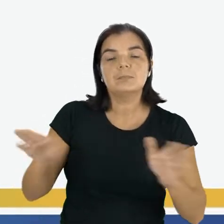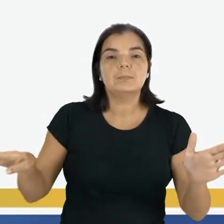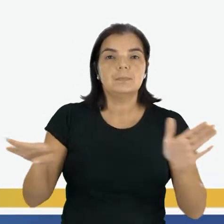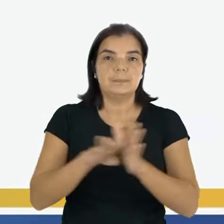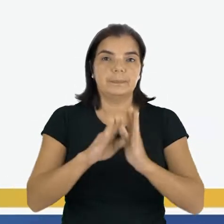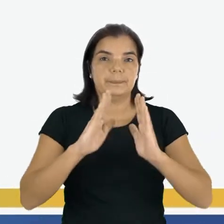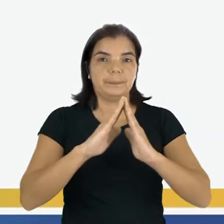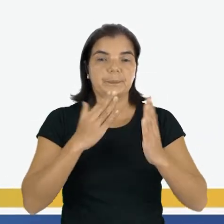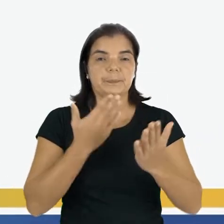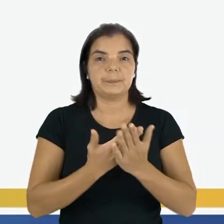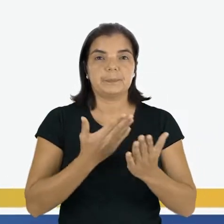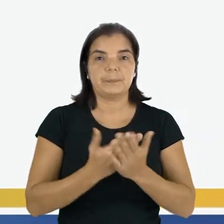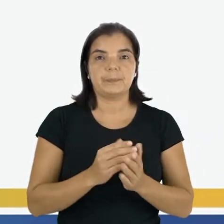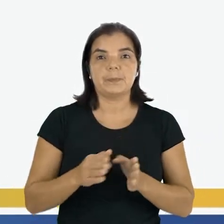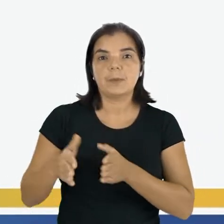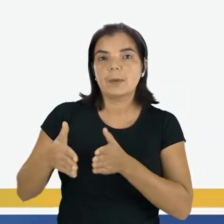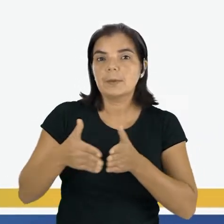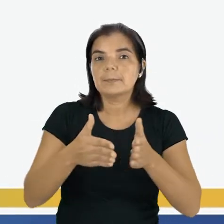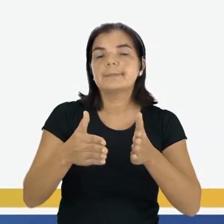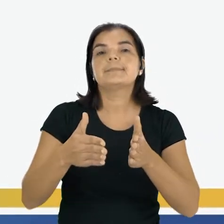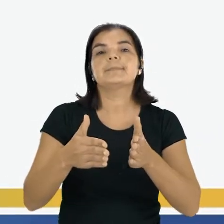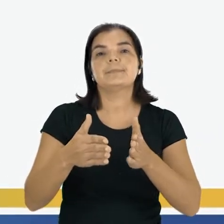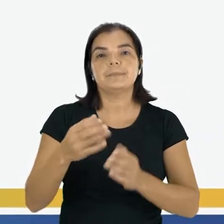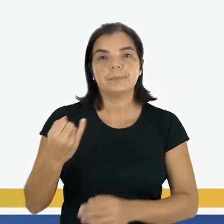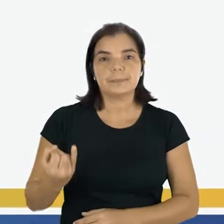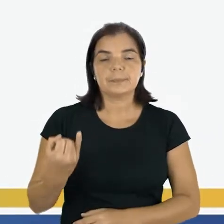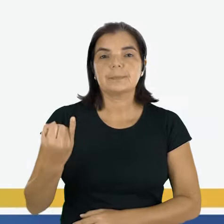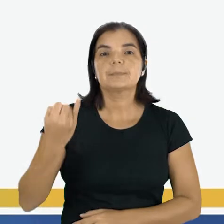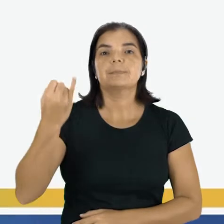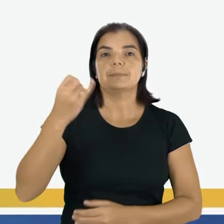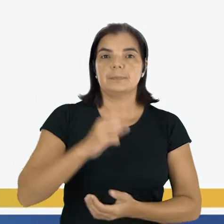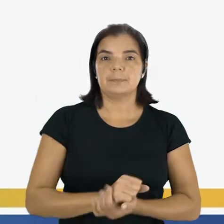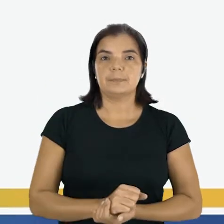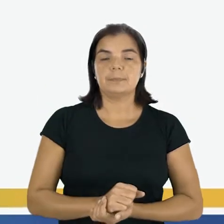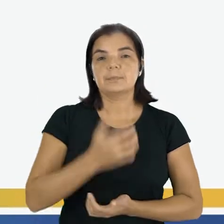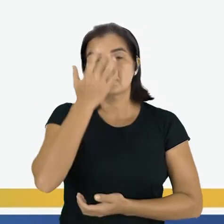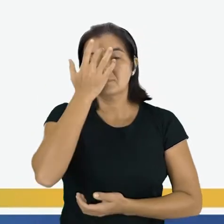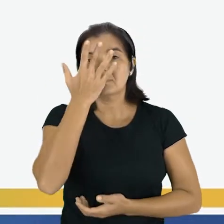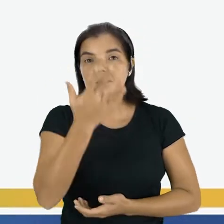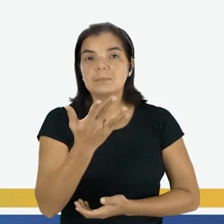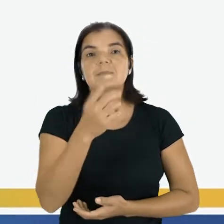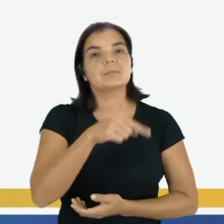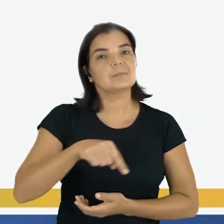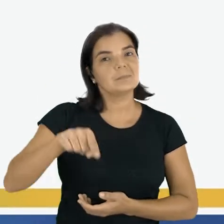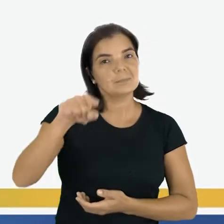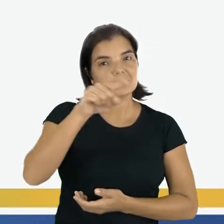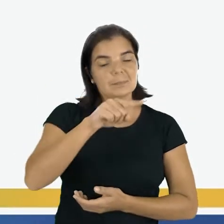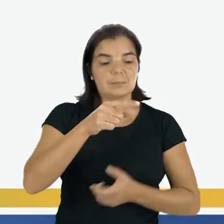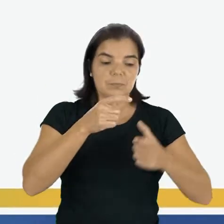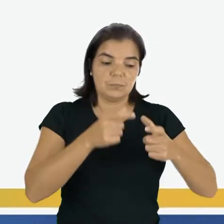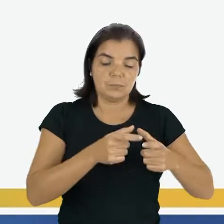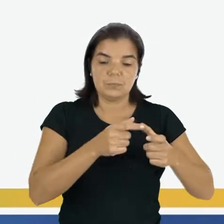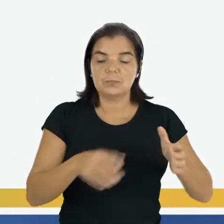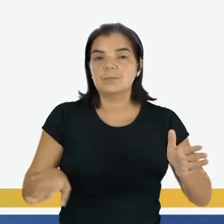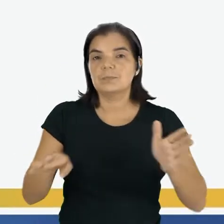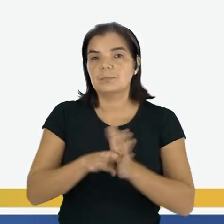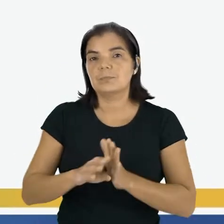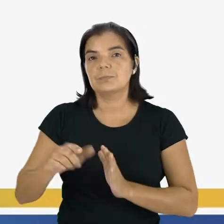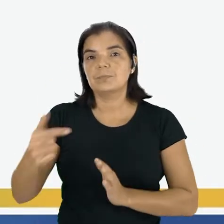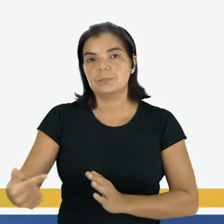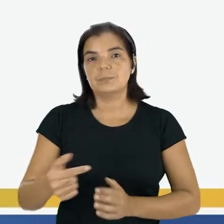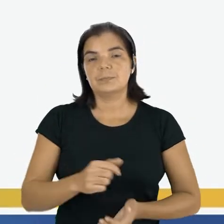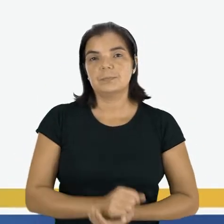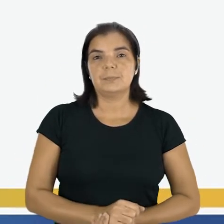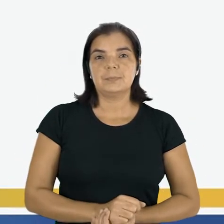até a sua escola. A orientação é muito importante para facilitar você sair de um lugar e chegar em outro.